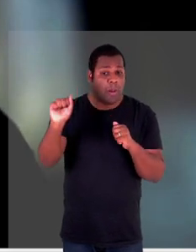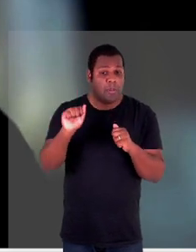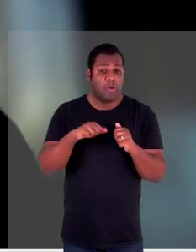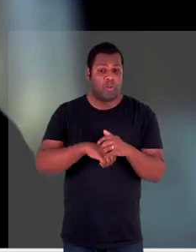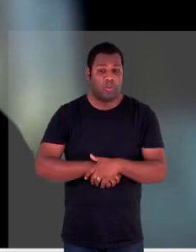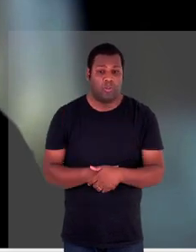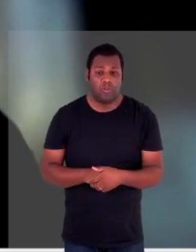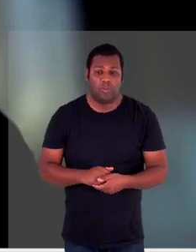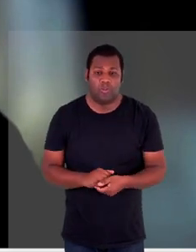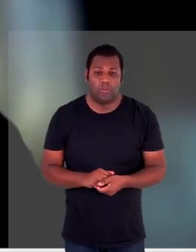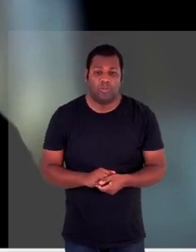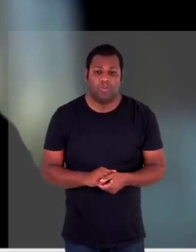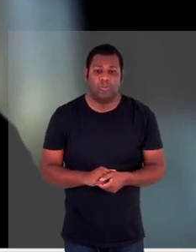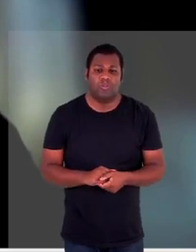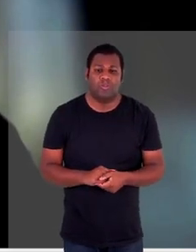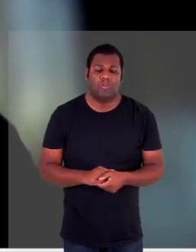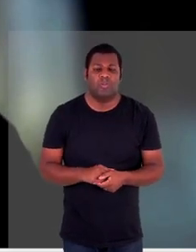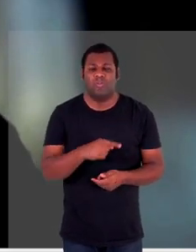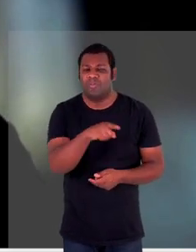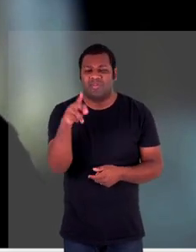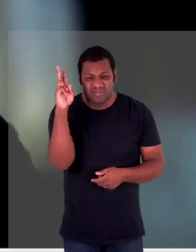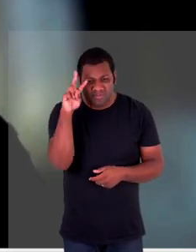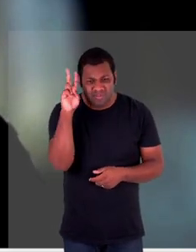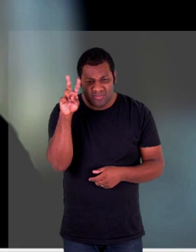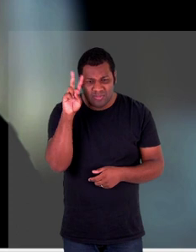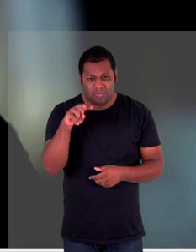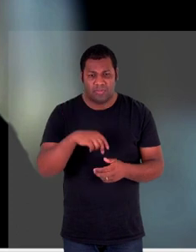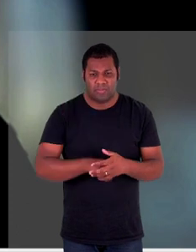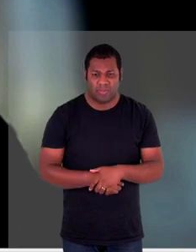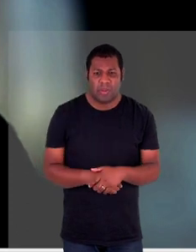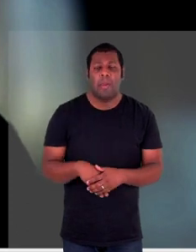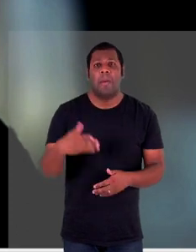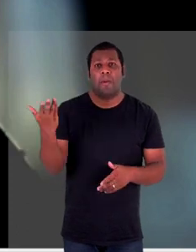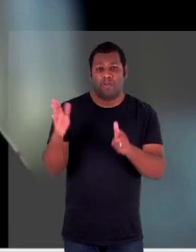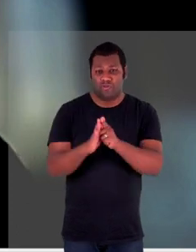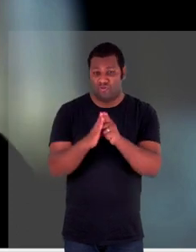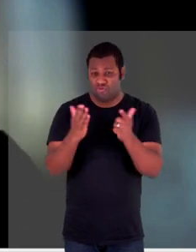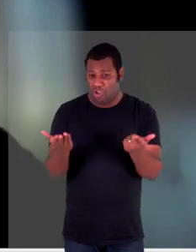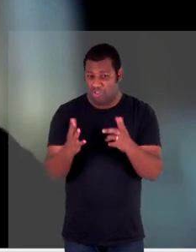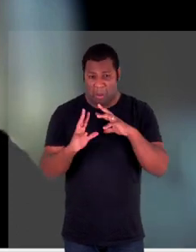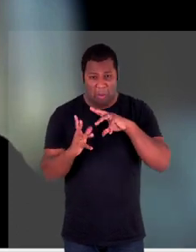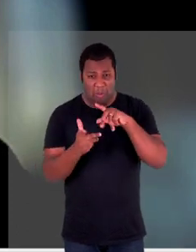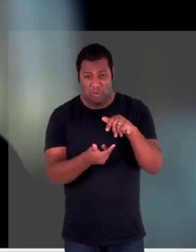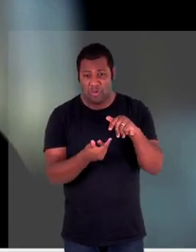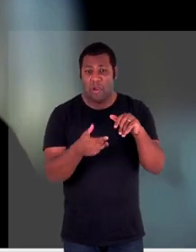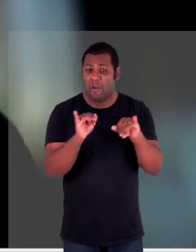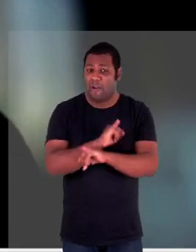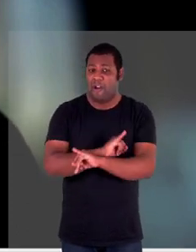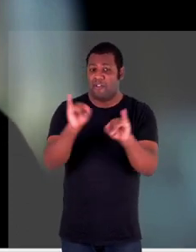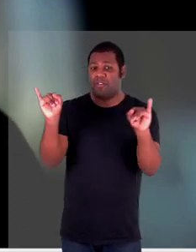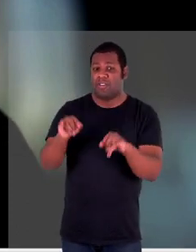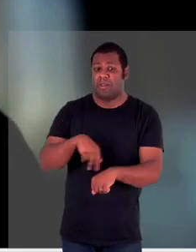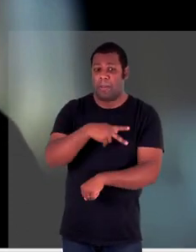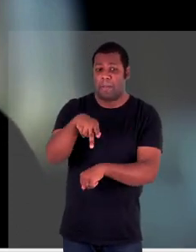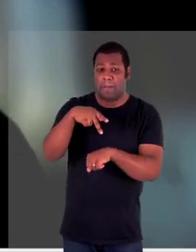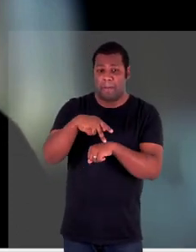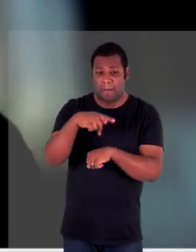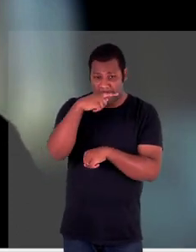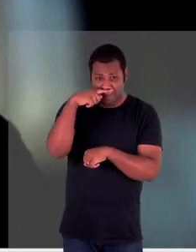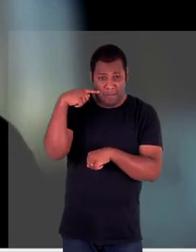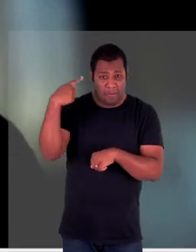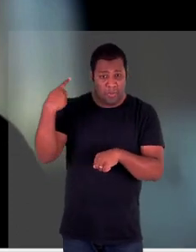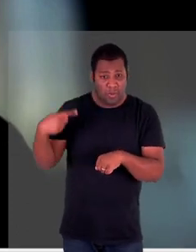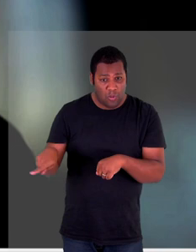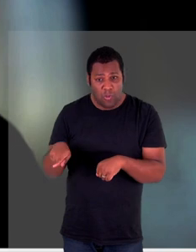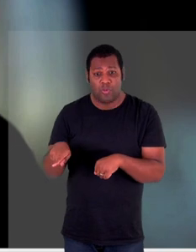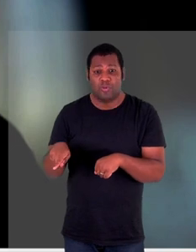quando eu não sei se vocês recordam mas a gente teve em todas as mídias do mundo quando a Rússia foi ali expulsa do território